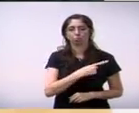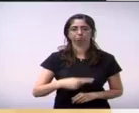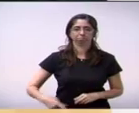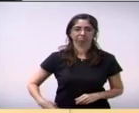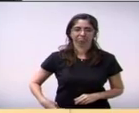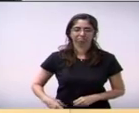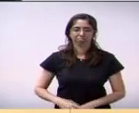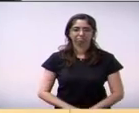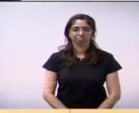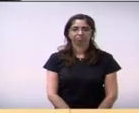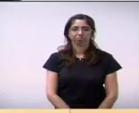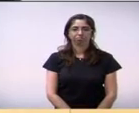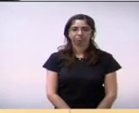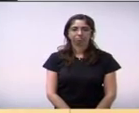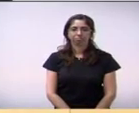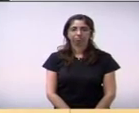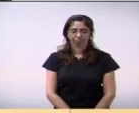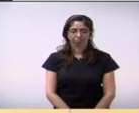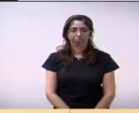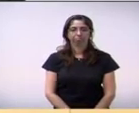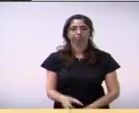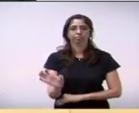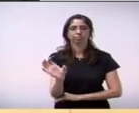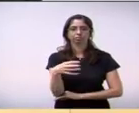com a palavra o vereador Tigüelo